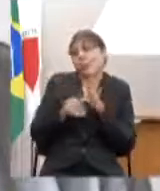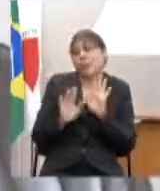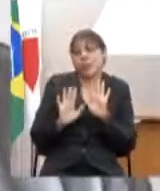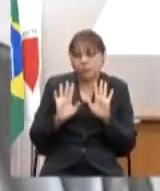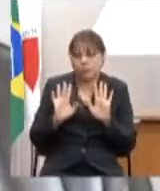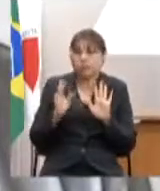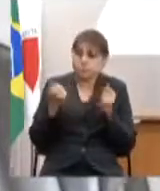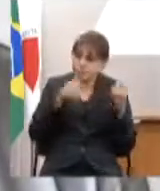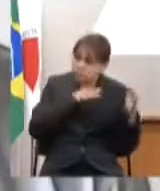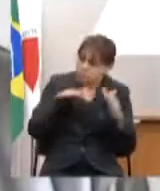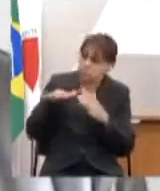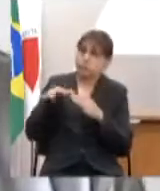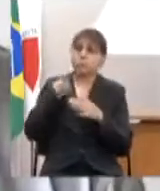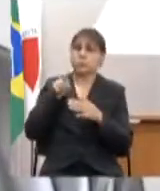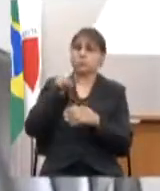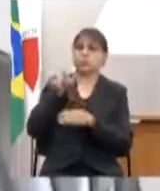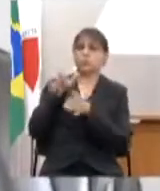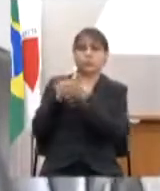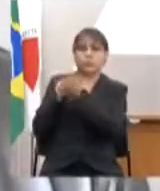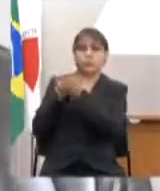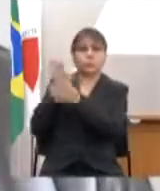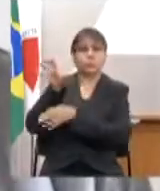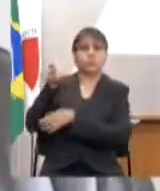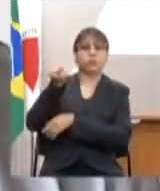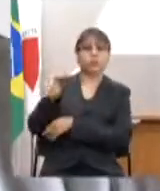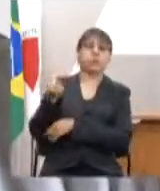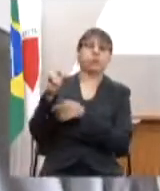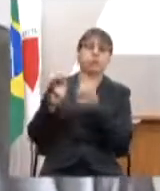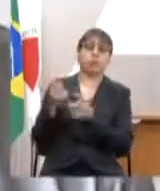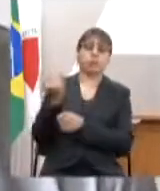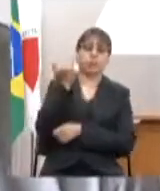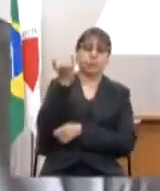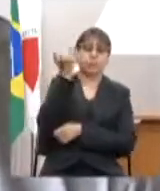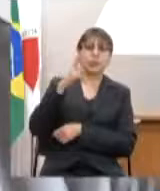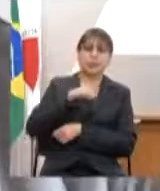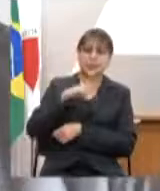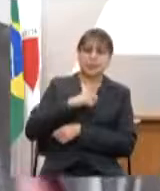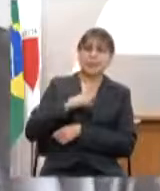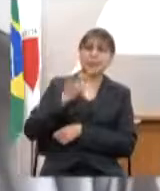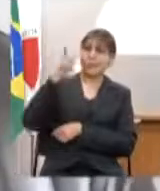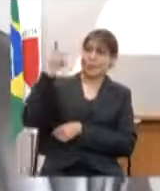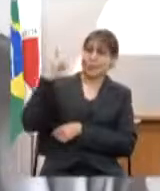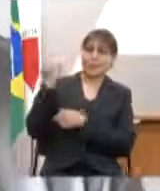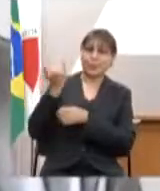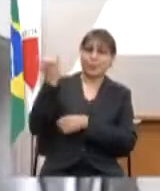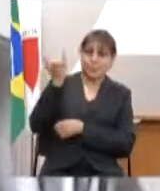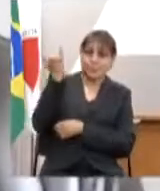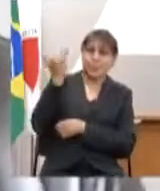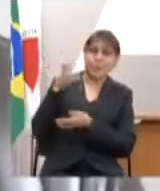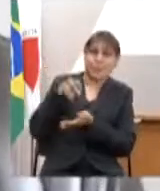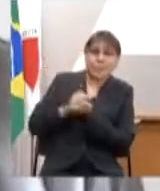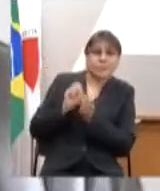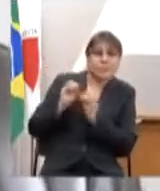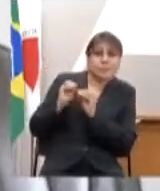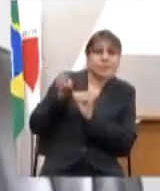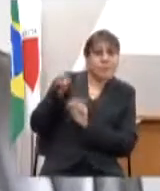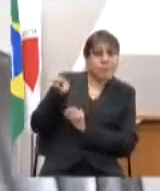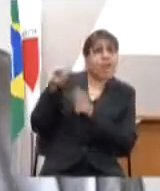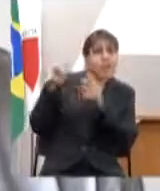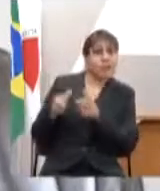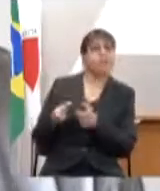para Minas Gerais que narra e guarda o arquivo histórico que narra a história de Minas e do país